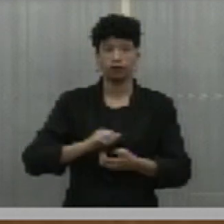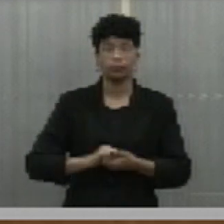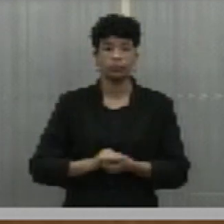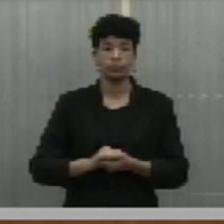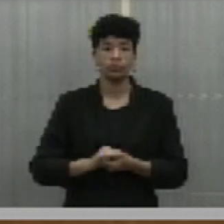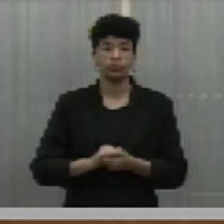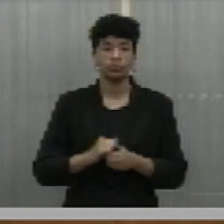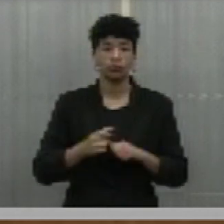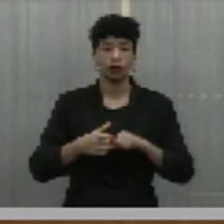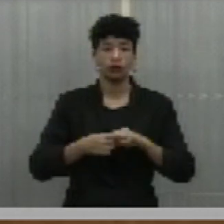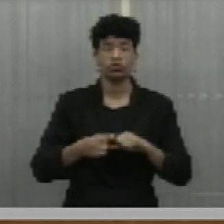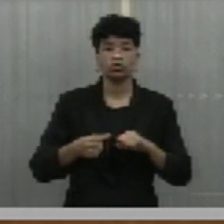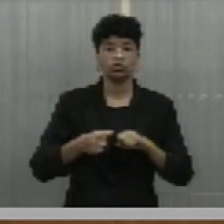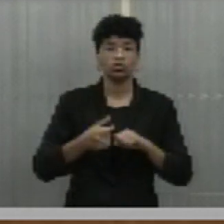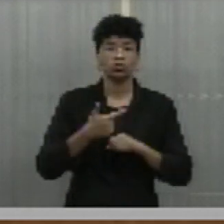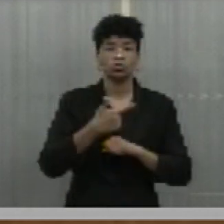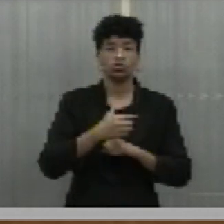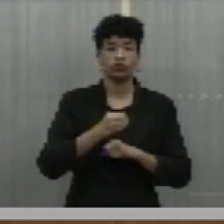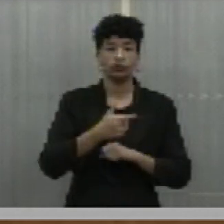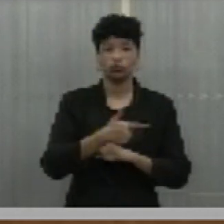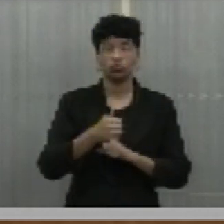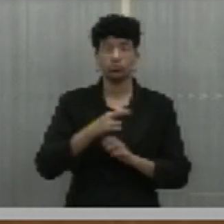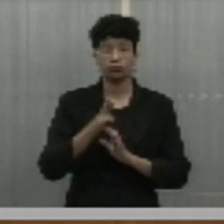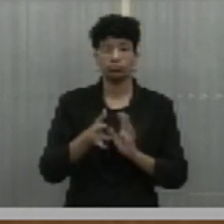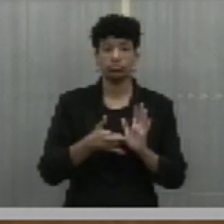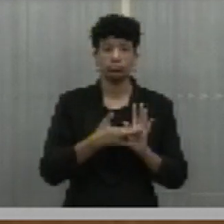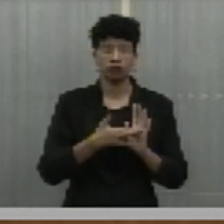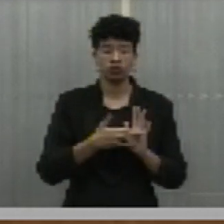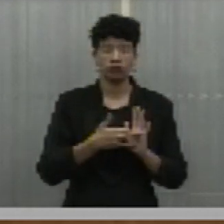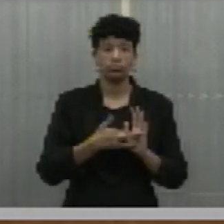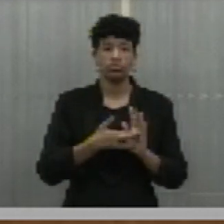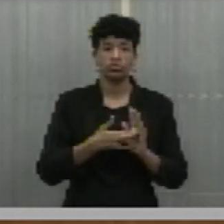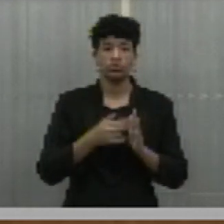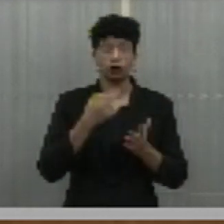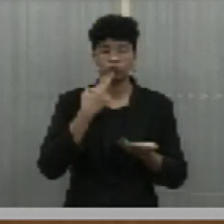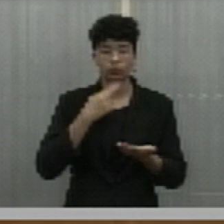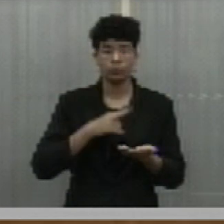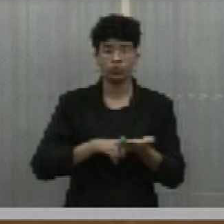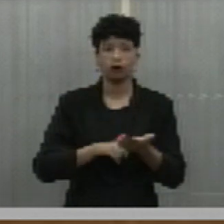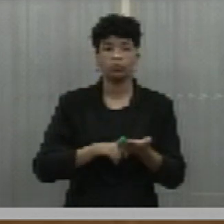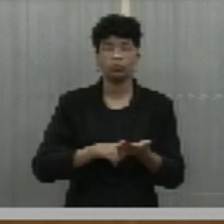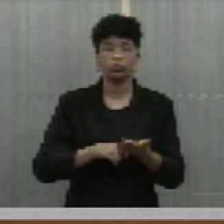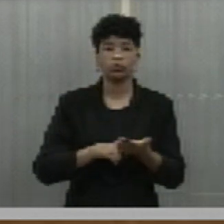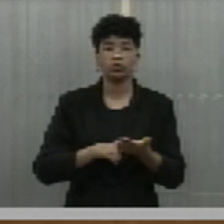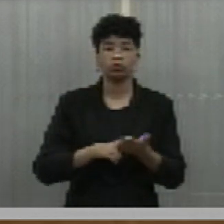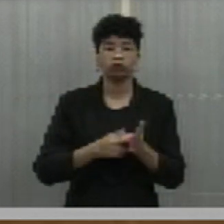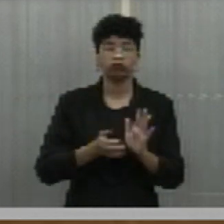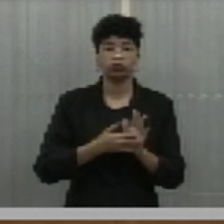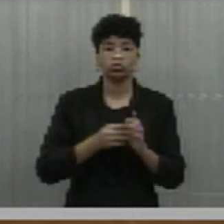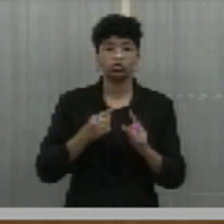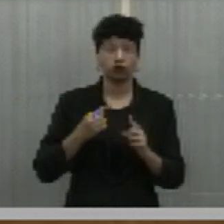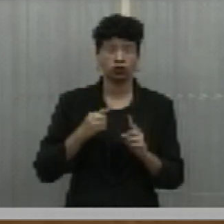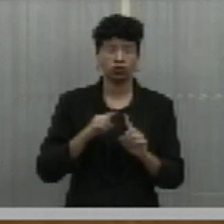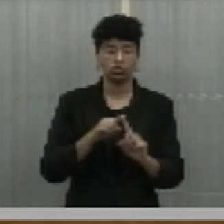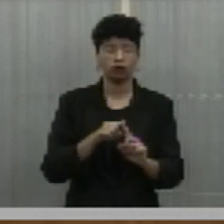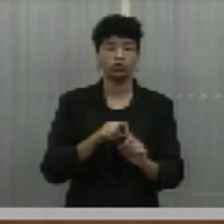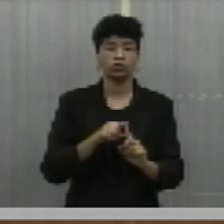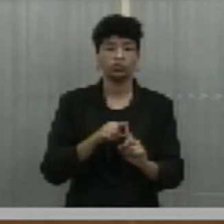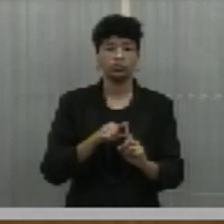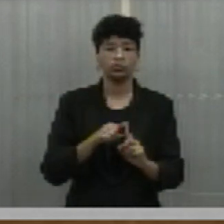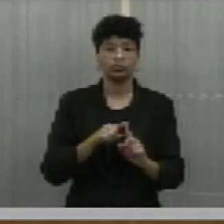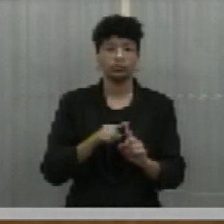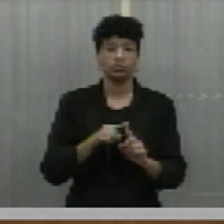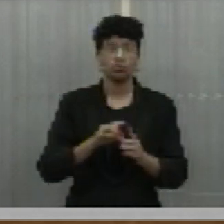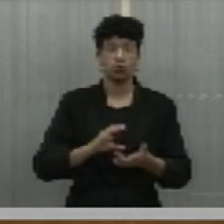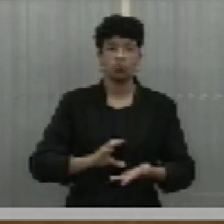Nos termos do artigo 221 do Regimento Interno, em caminho para apreciação desse plenário, indicação para